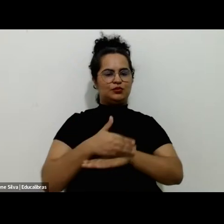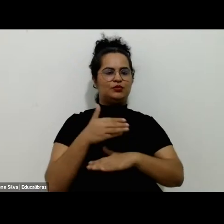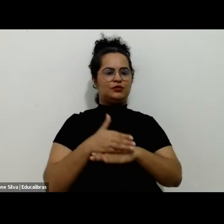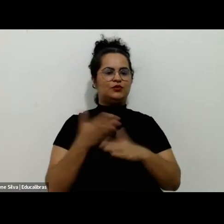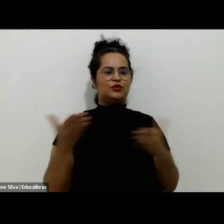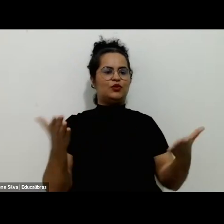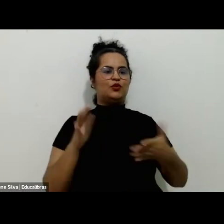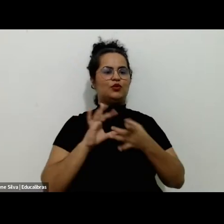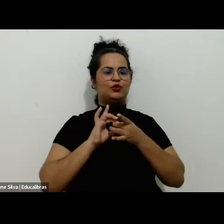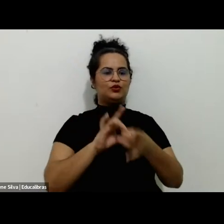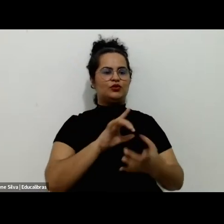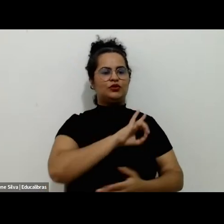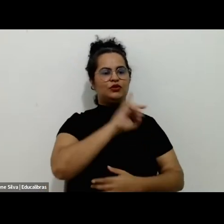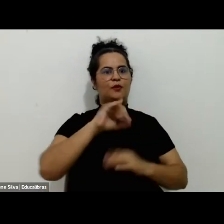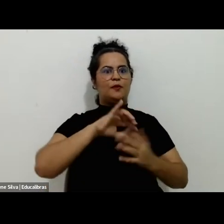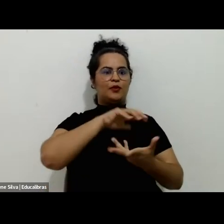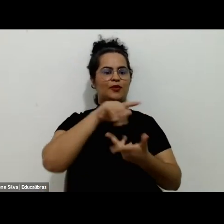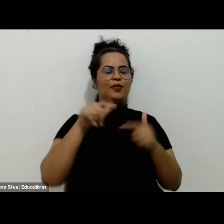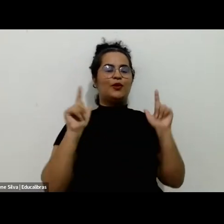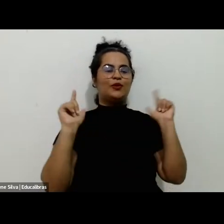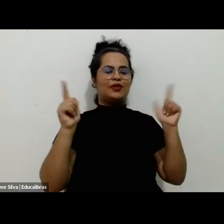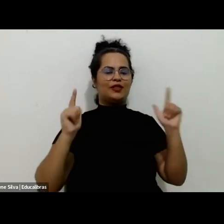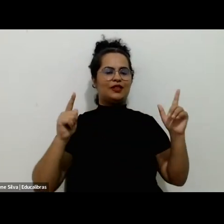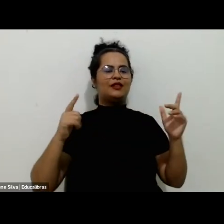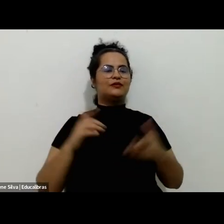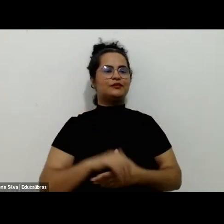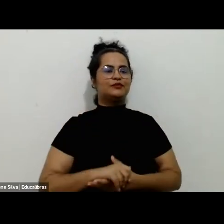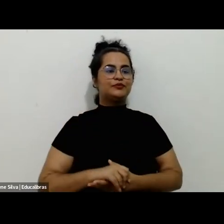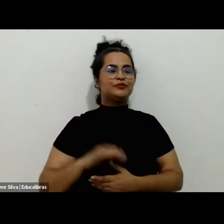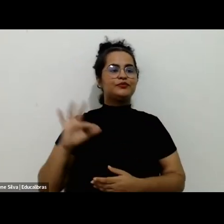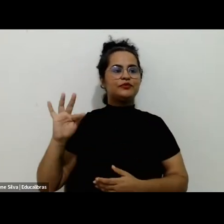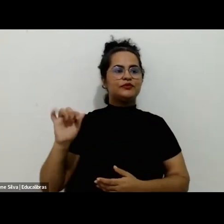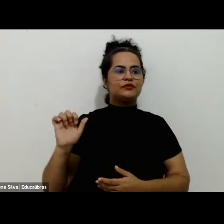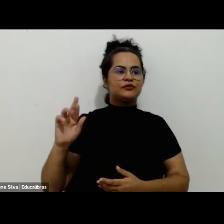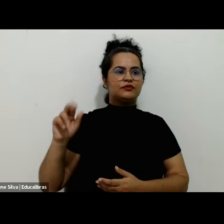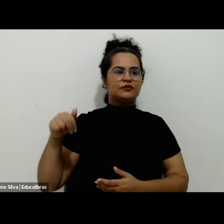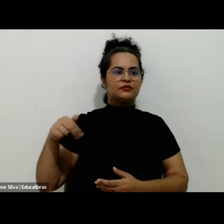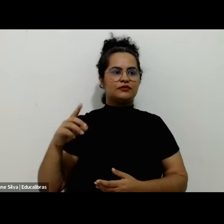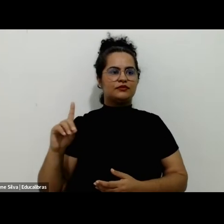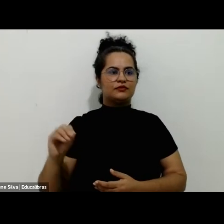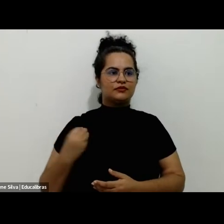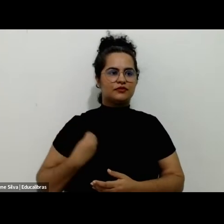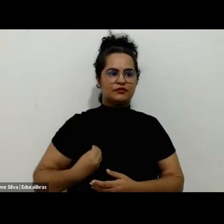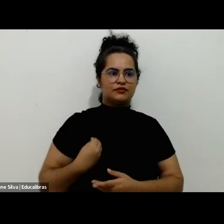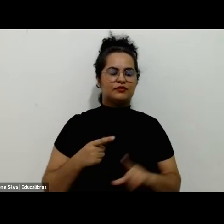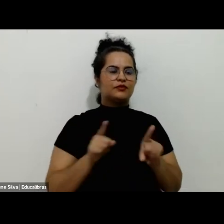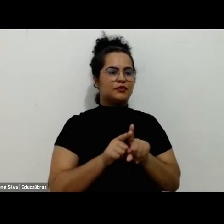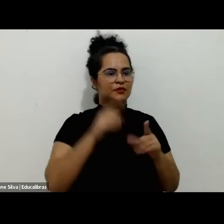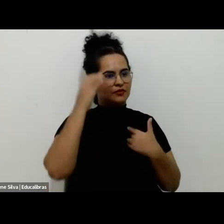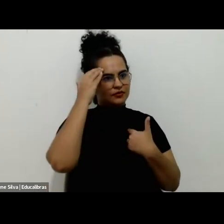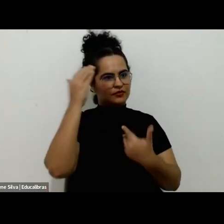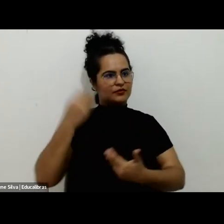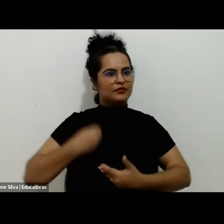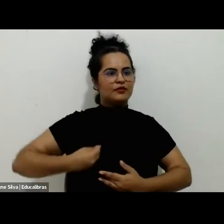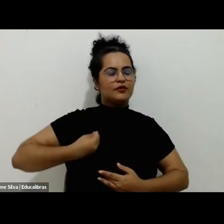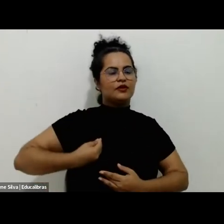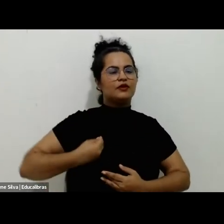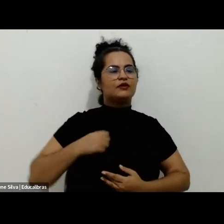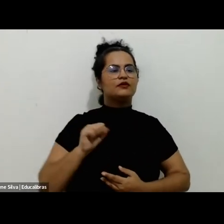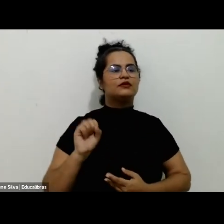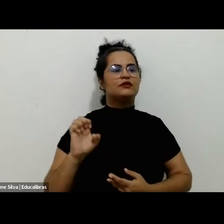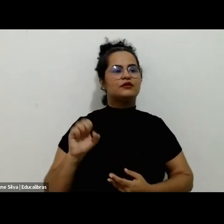do Dia Mundial do Lazer. O Fernando também está presente aqui hoje, muito obrigado pela sua presença. O Sesc São Paulo,